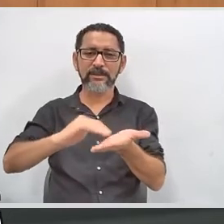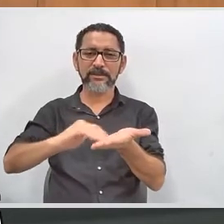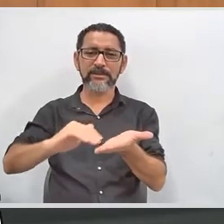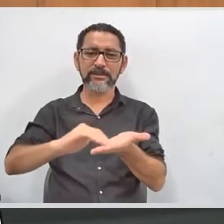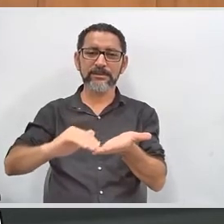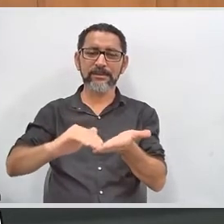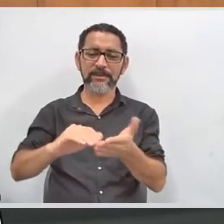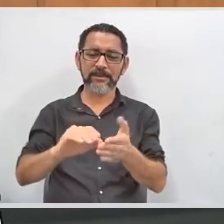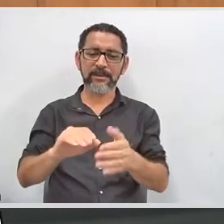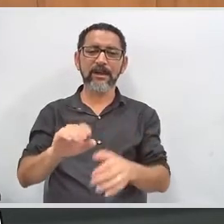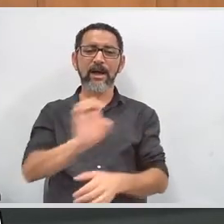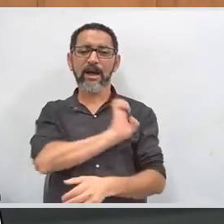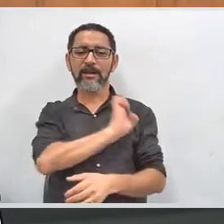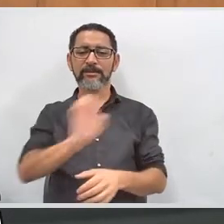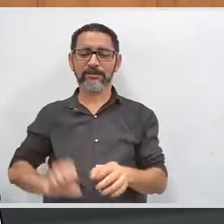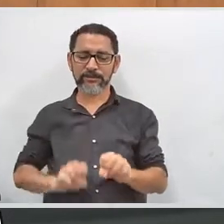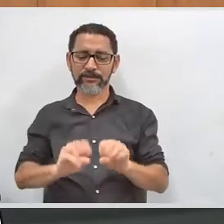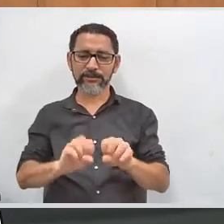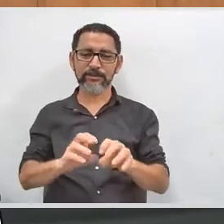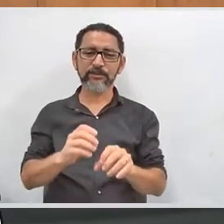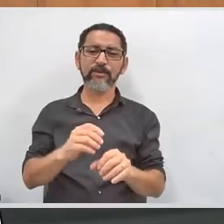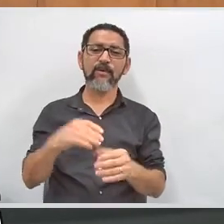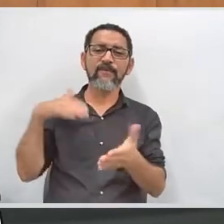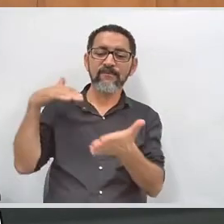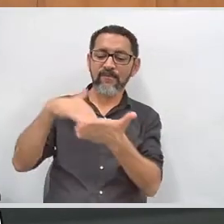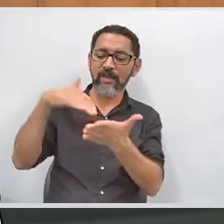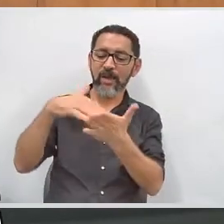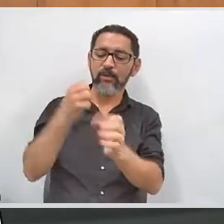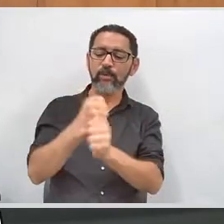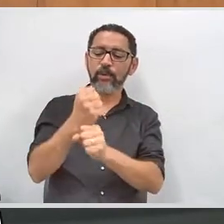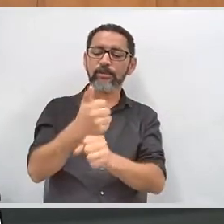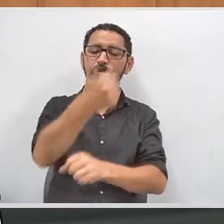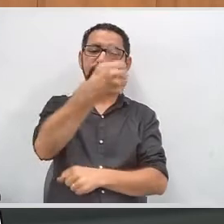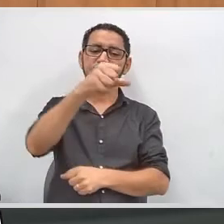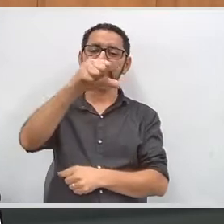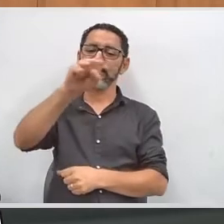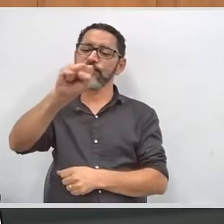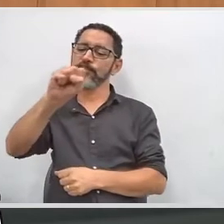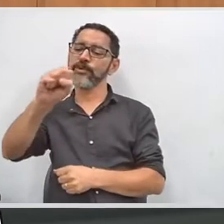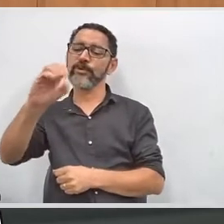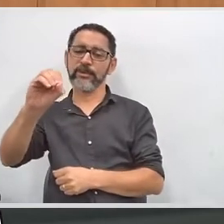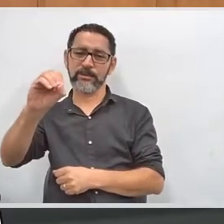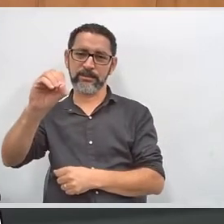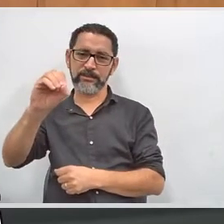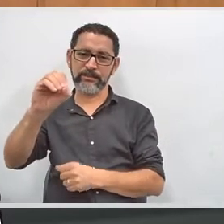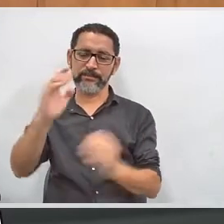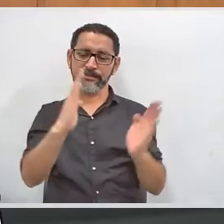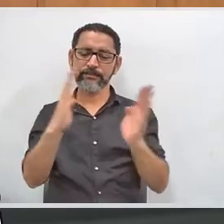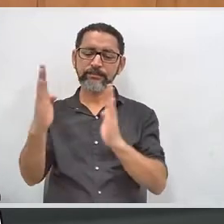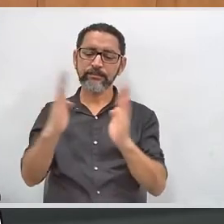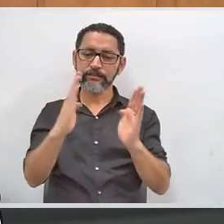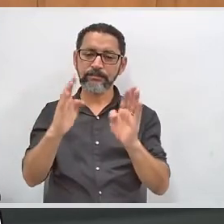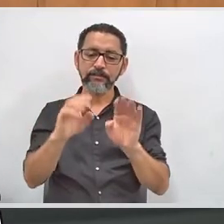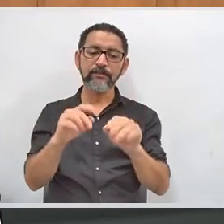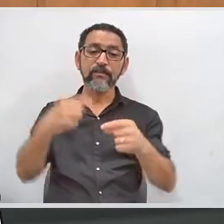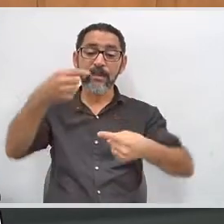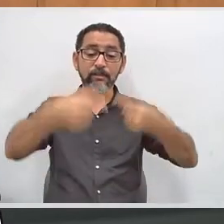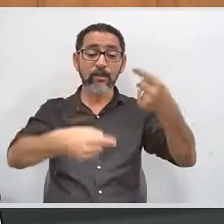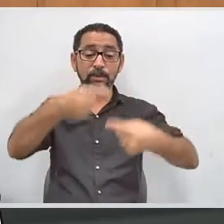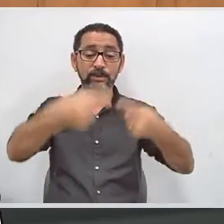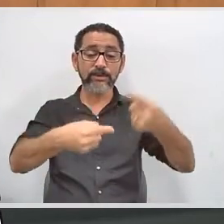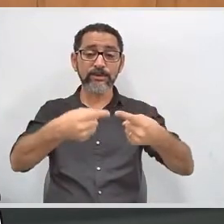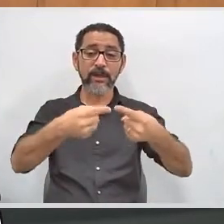princípio de 90, nós estávamos fazendo a programação da Política Nacional de Educação